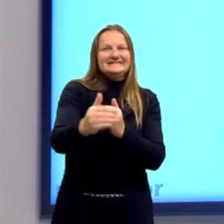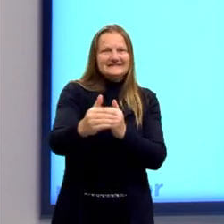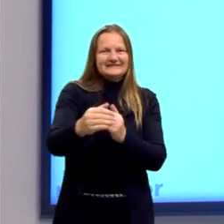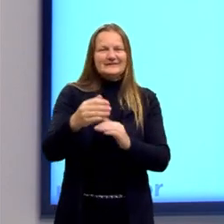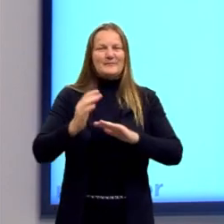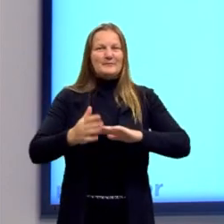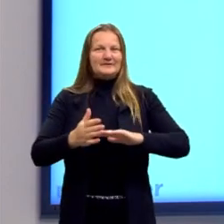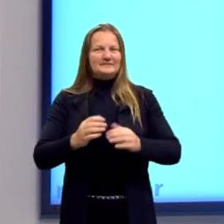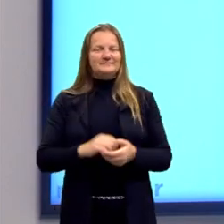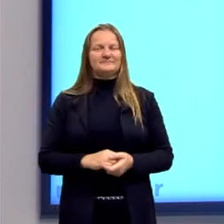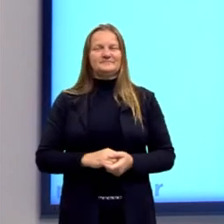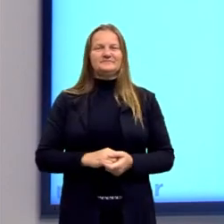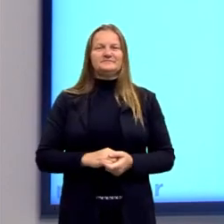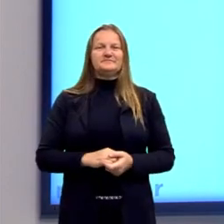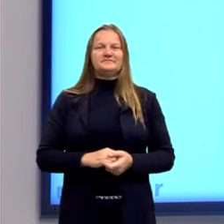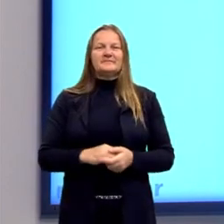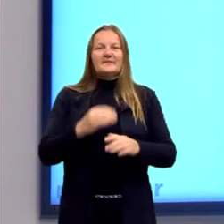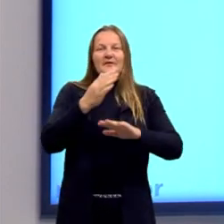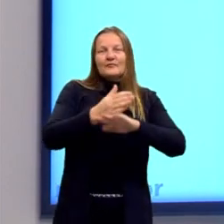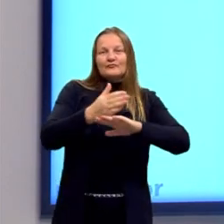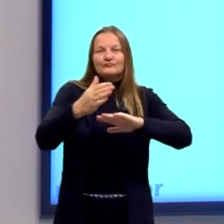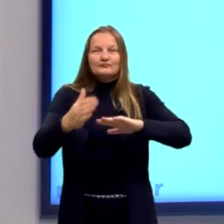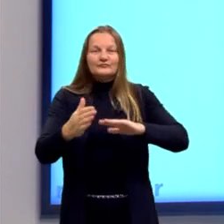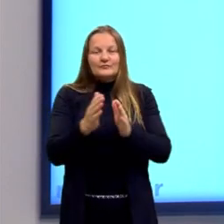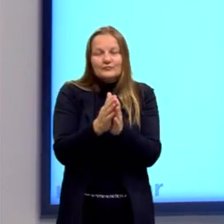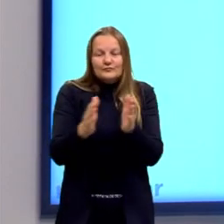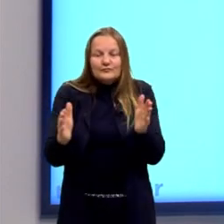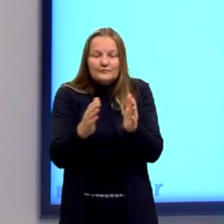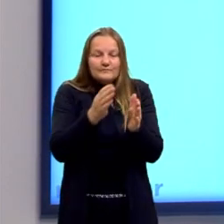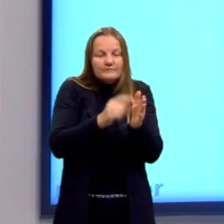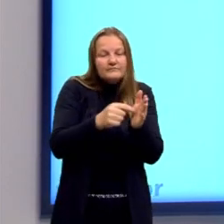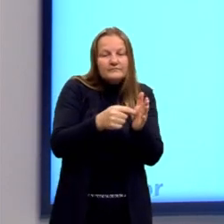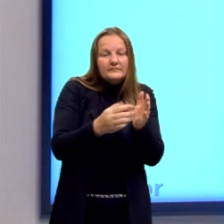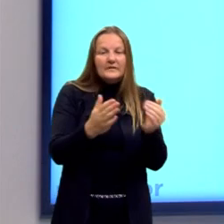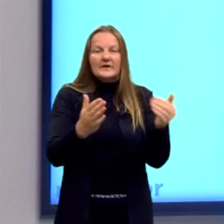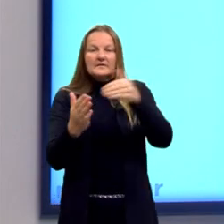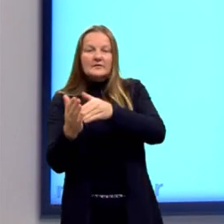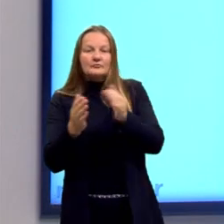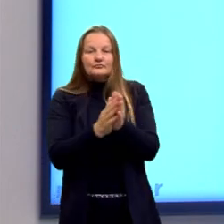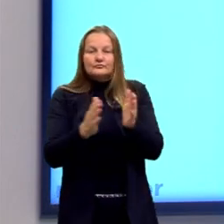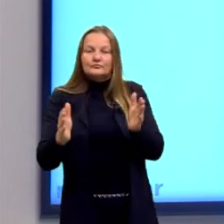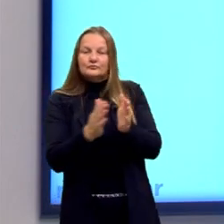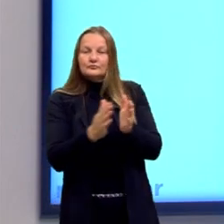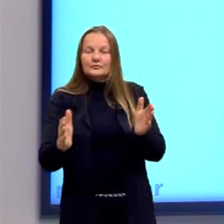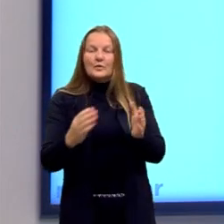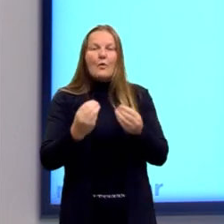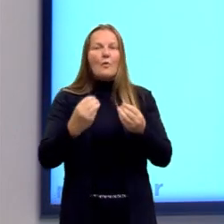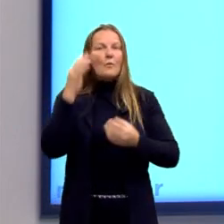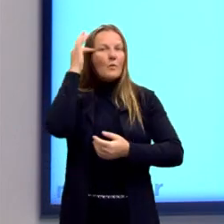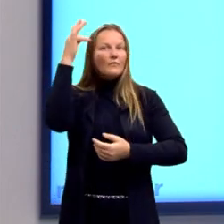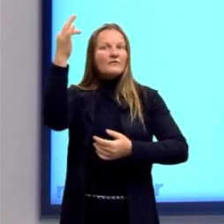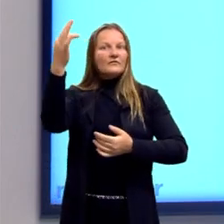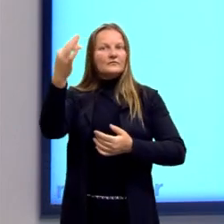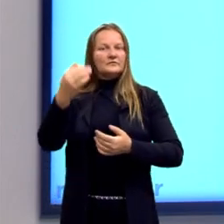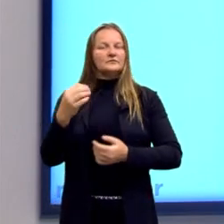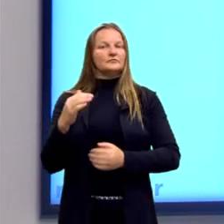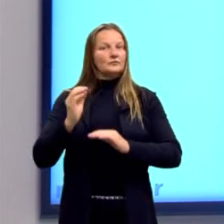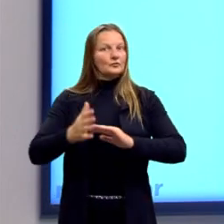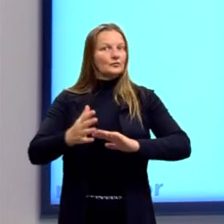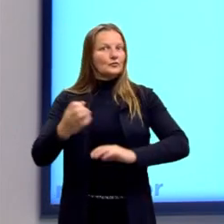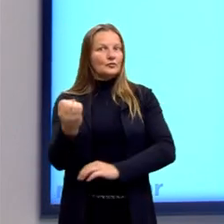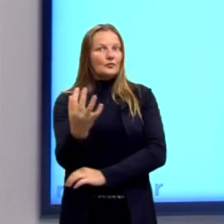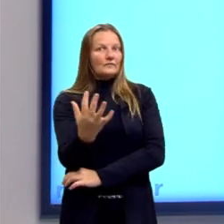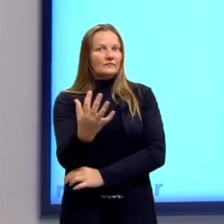ver por que entra em crise a modernidade, o pensamento moderno, para se construir, se constituir essa filosofia contemporânea.